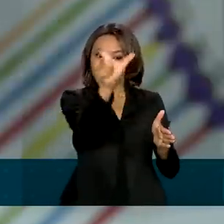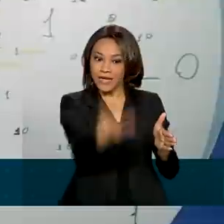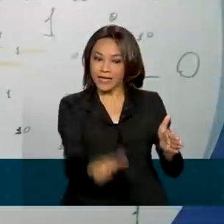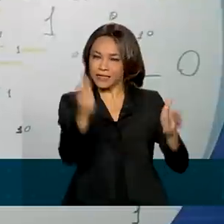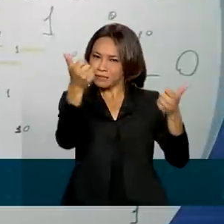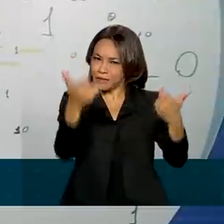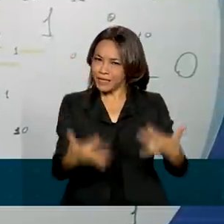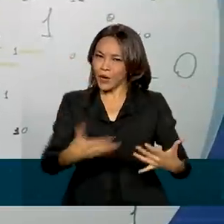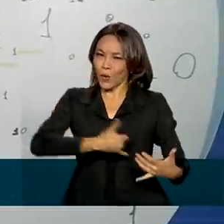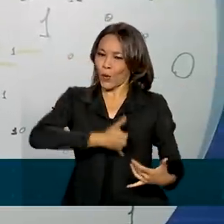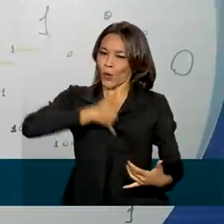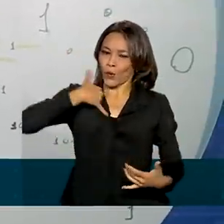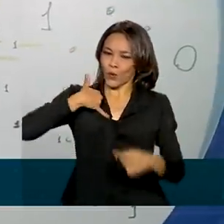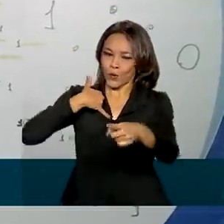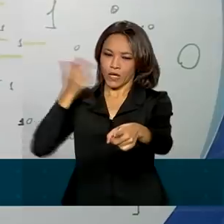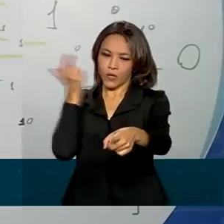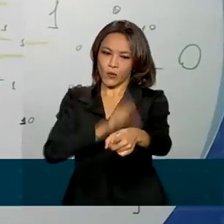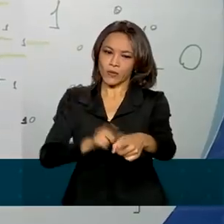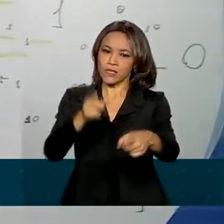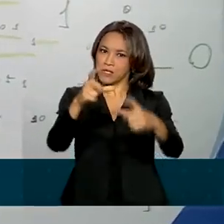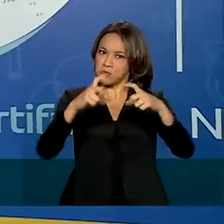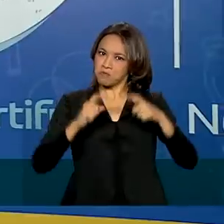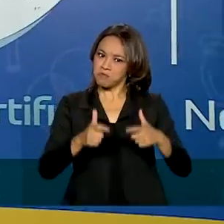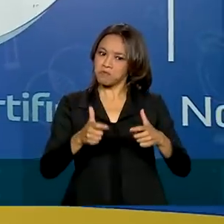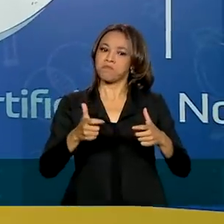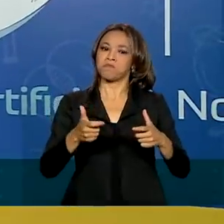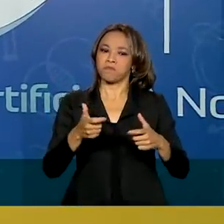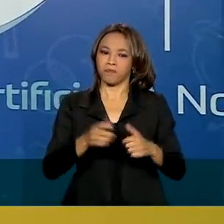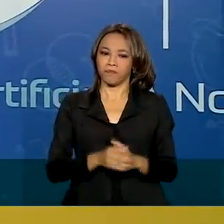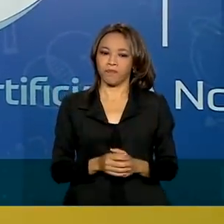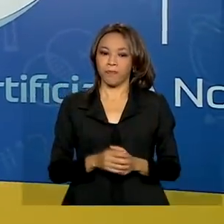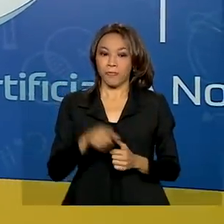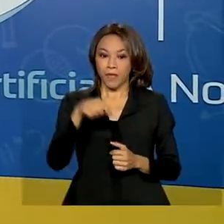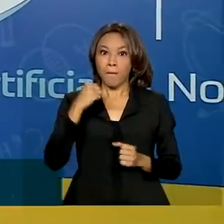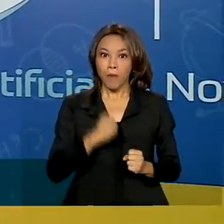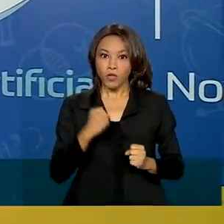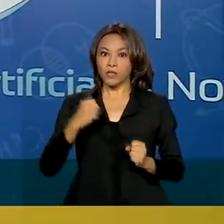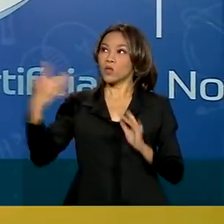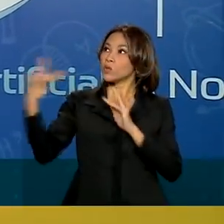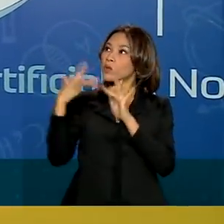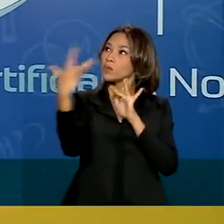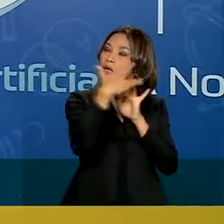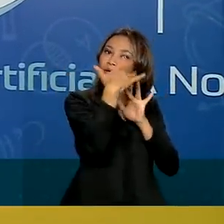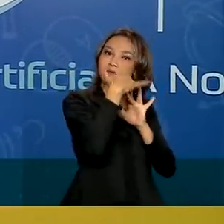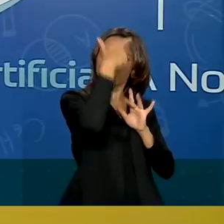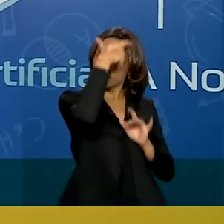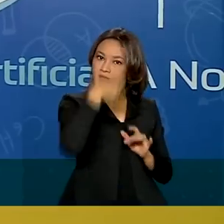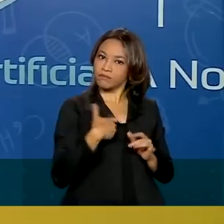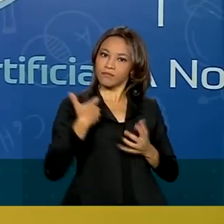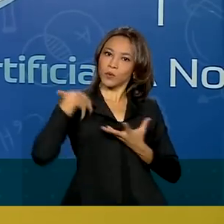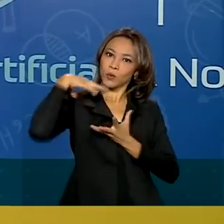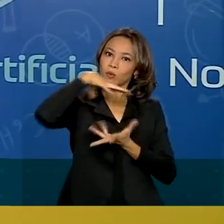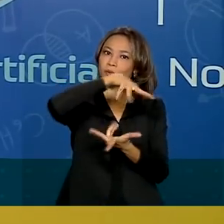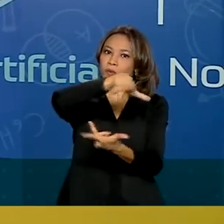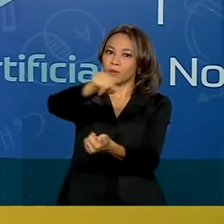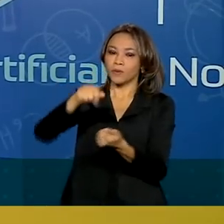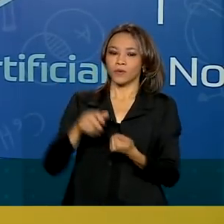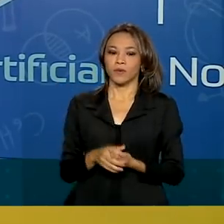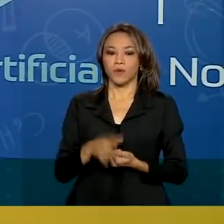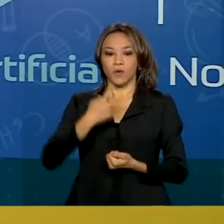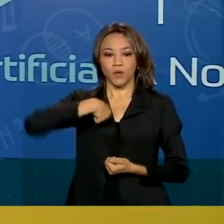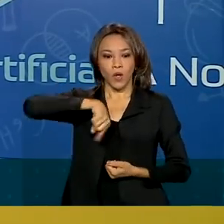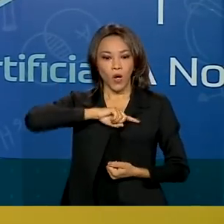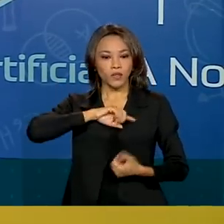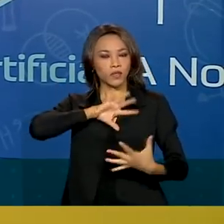desenho vencedor de um concurso nacional. Podem ser a nossa conexão com o mundo, a nossa ligação